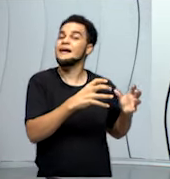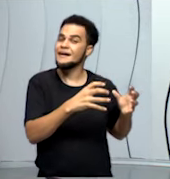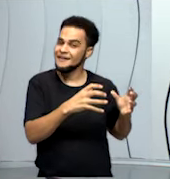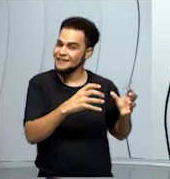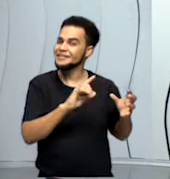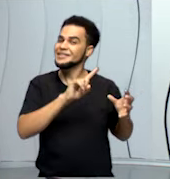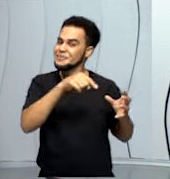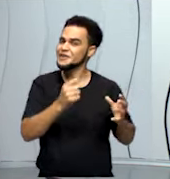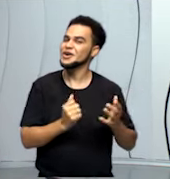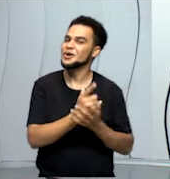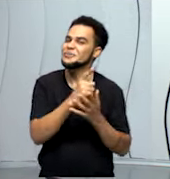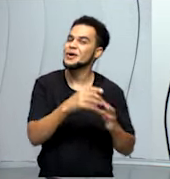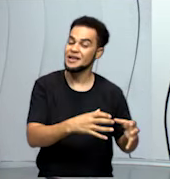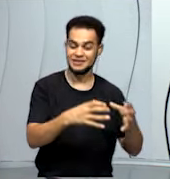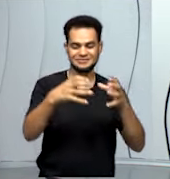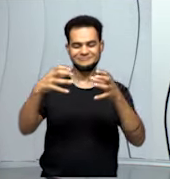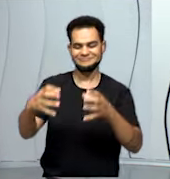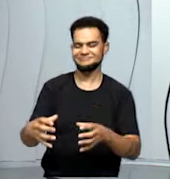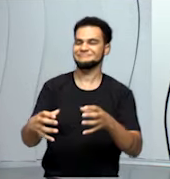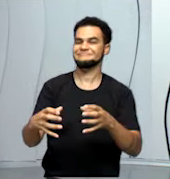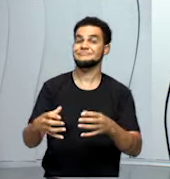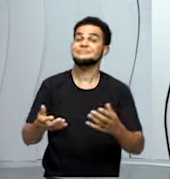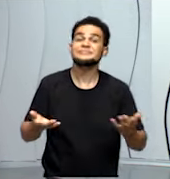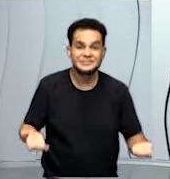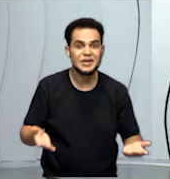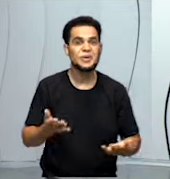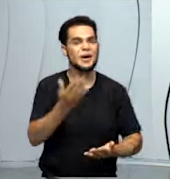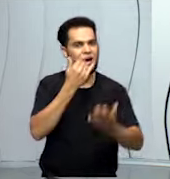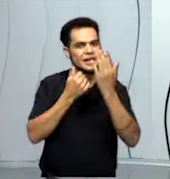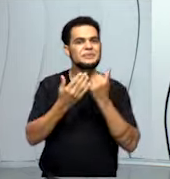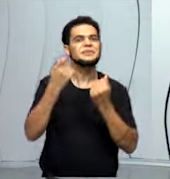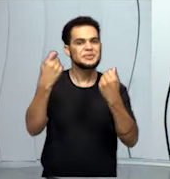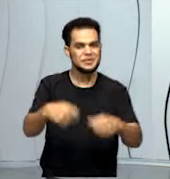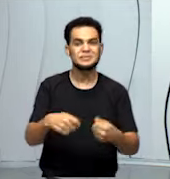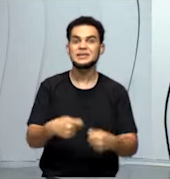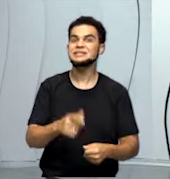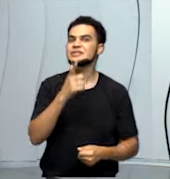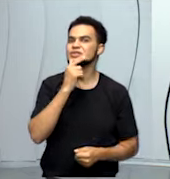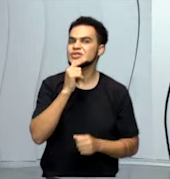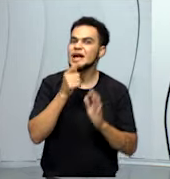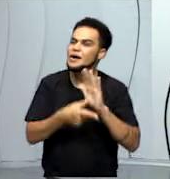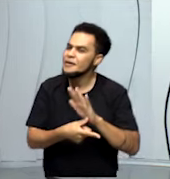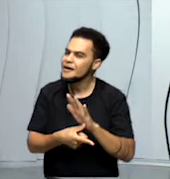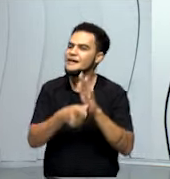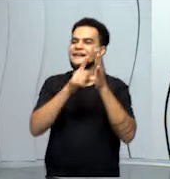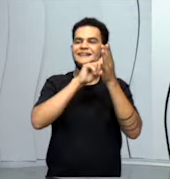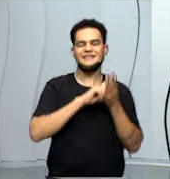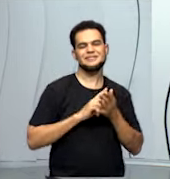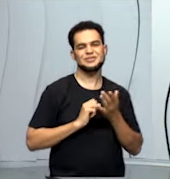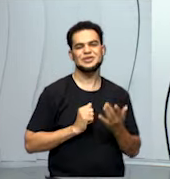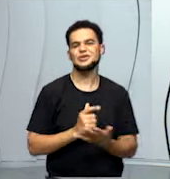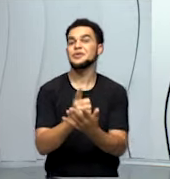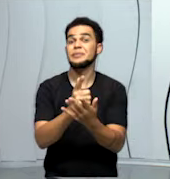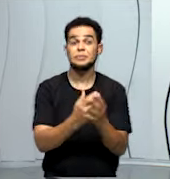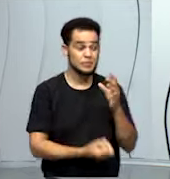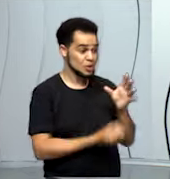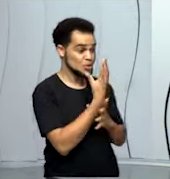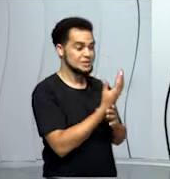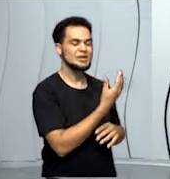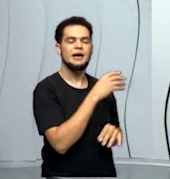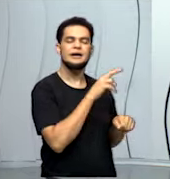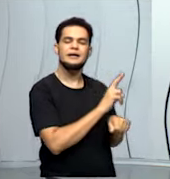Então, os alimentos precisam de água antes de chegarem à nossa casa para serem produzidos.